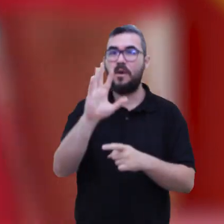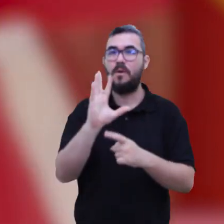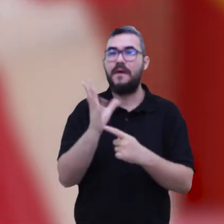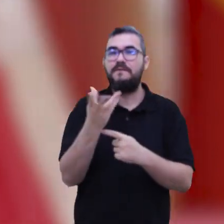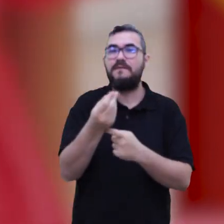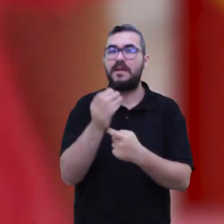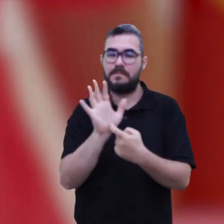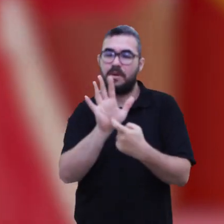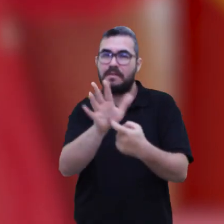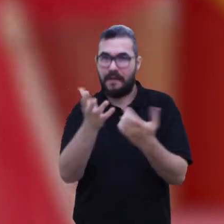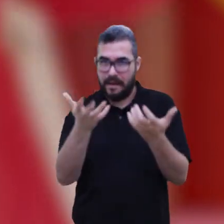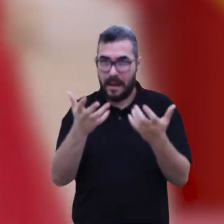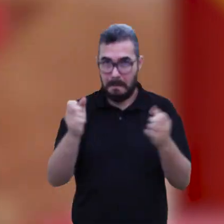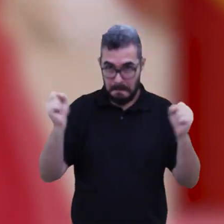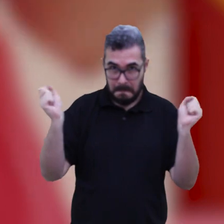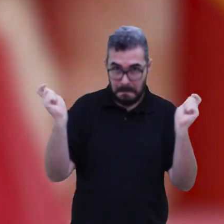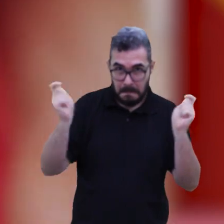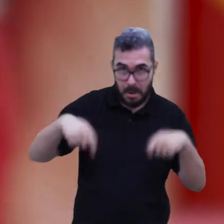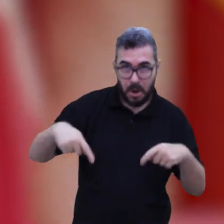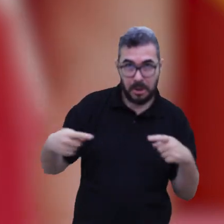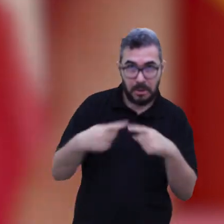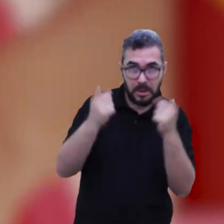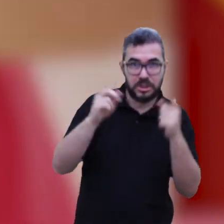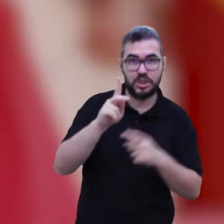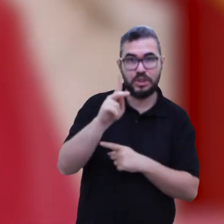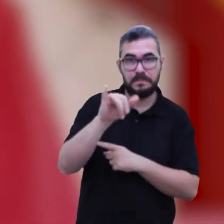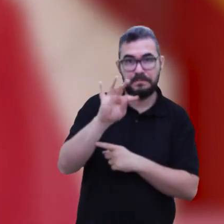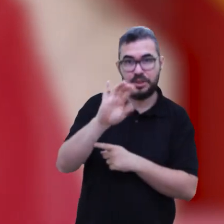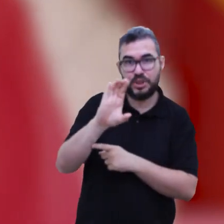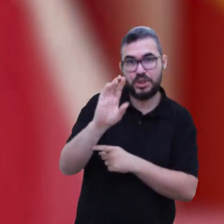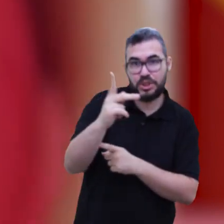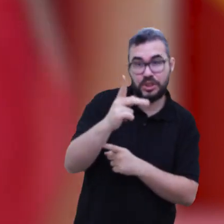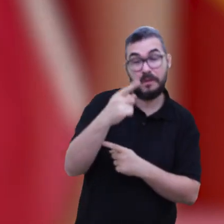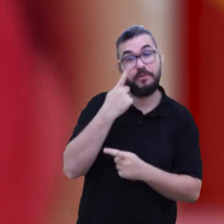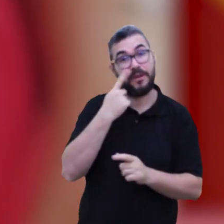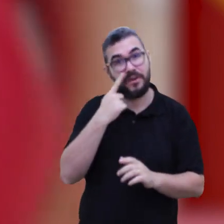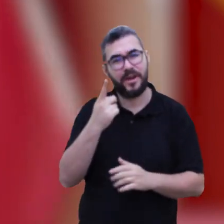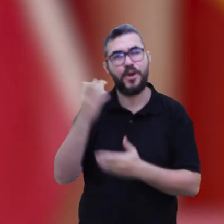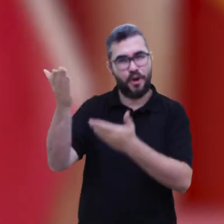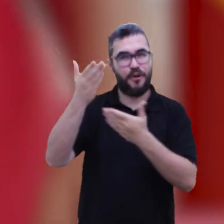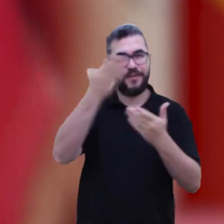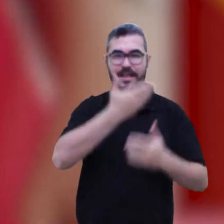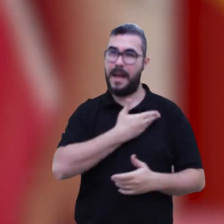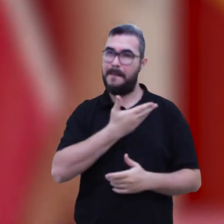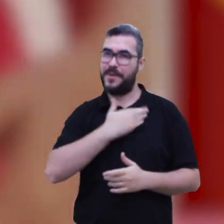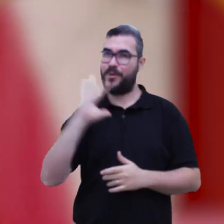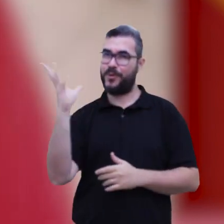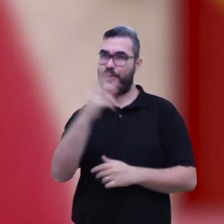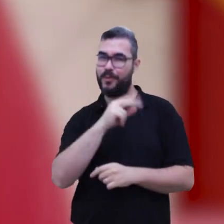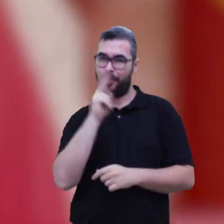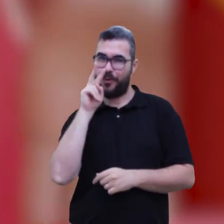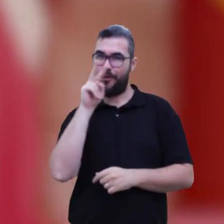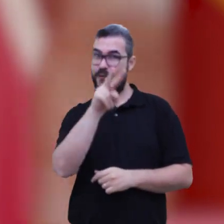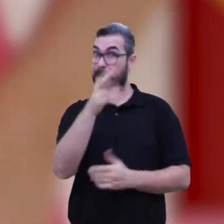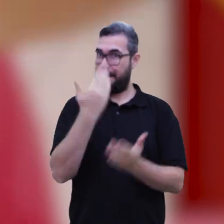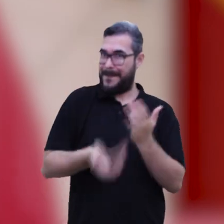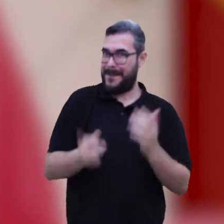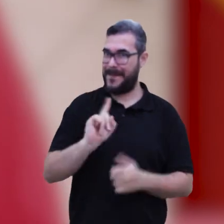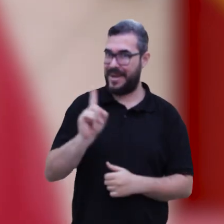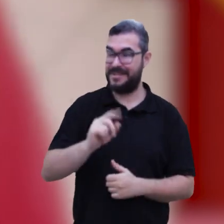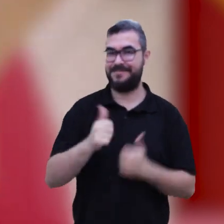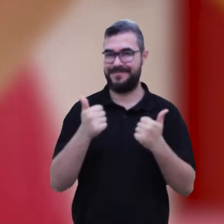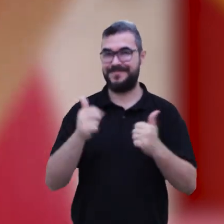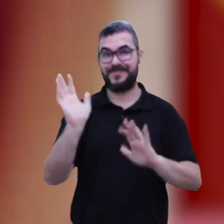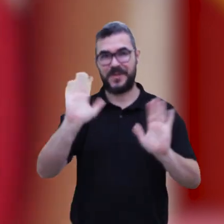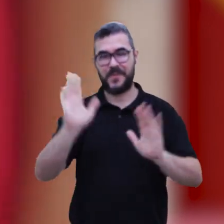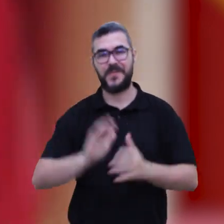interessado, se tem essa modalidade de pitch. A gente lembra que as inscrições para todos os trabalhos vão só até o dia 15. Então compartilha esse vídeo, convida todos os amigos, que é para